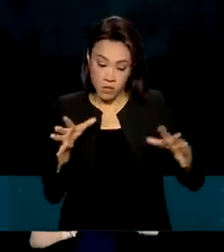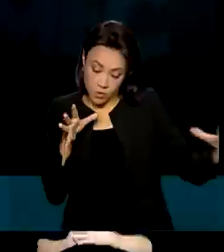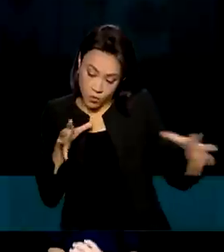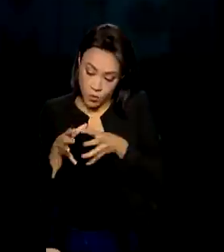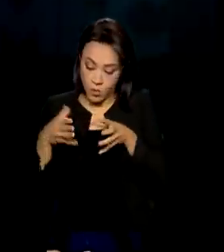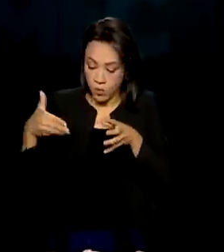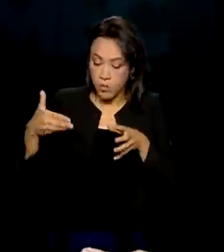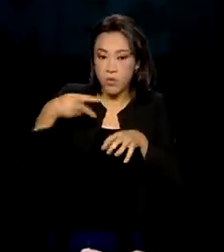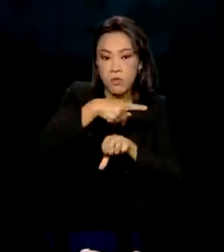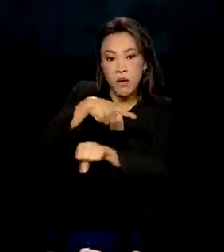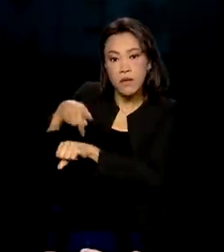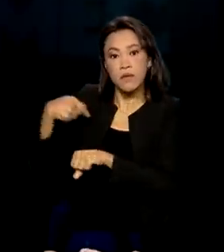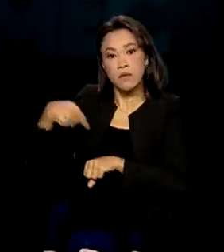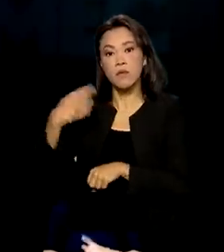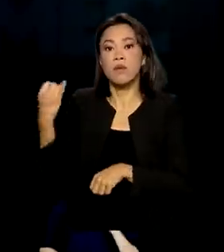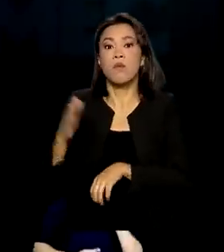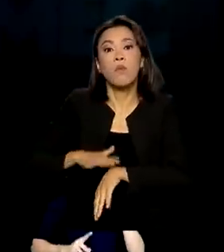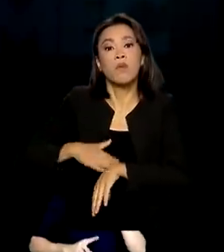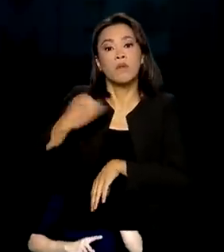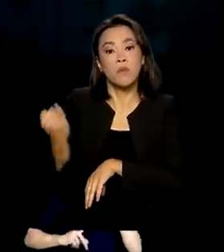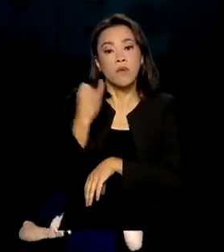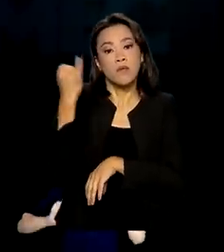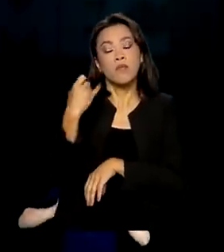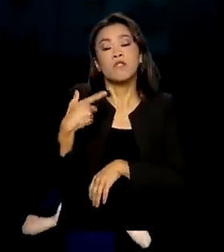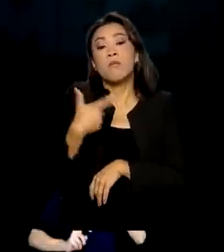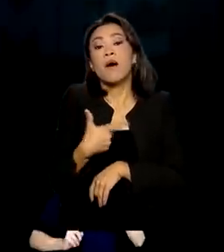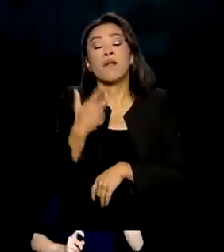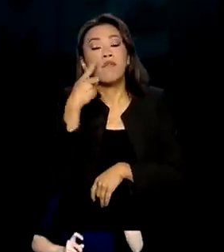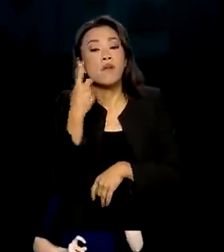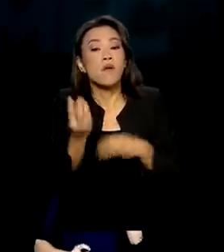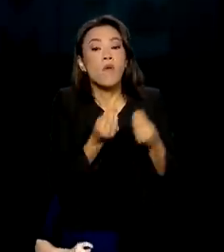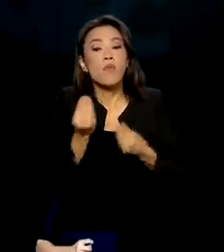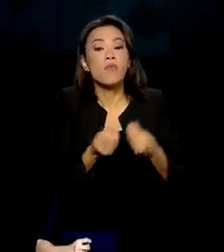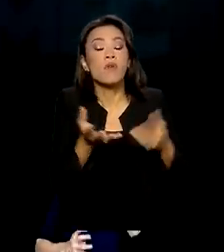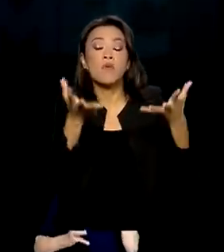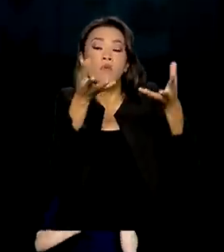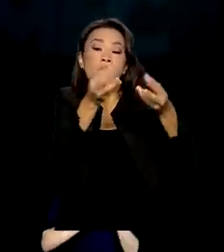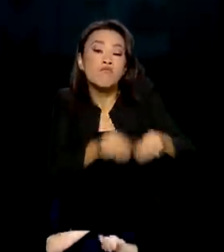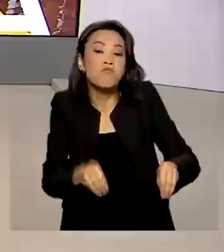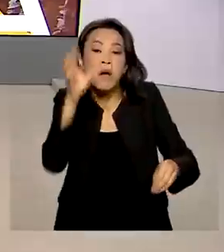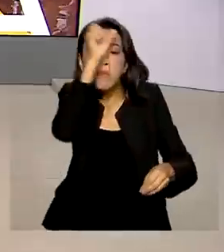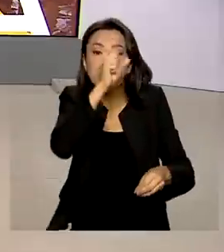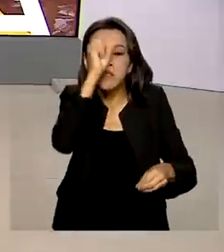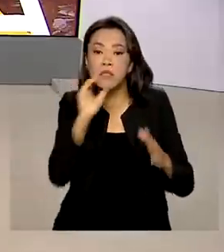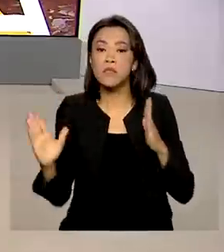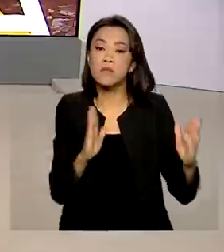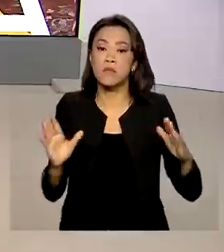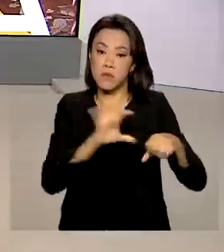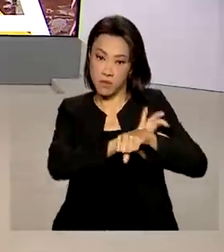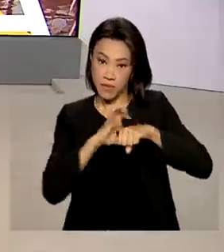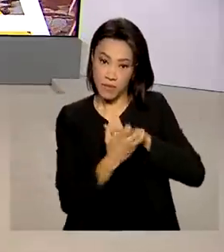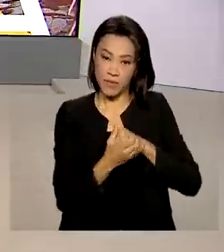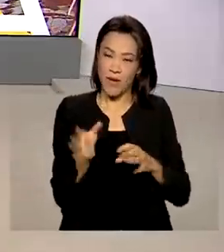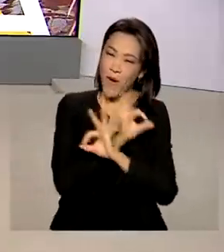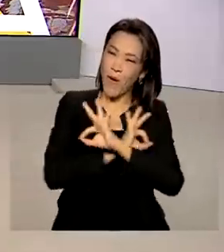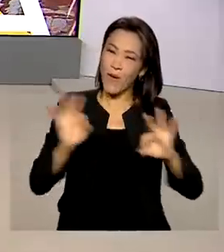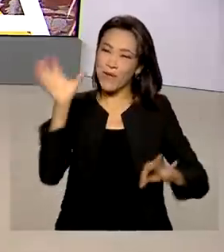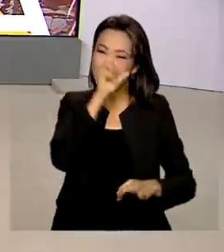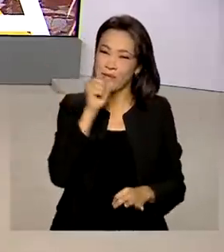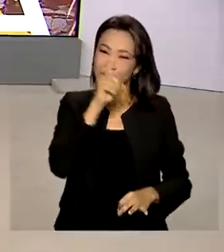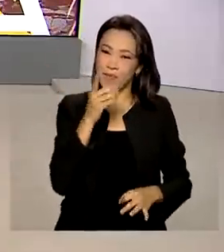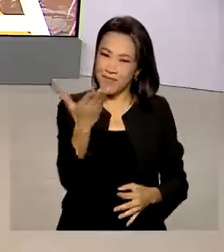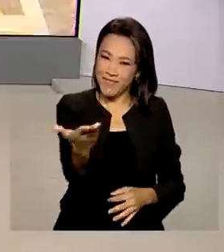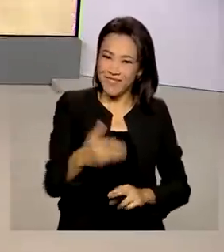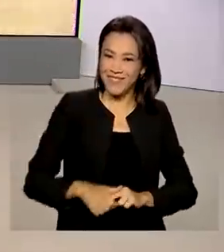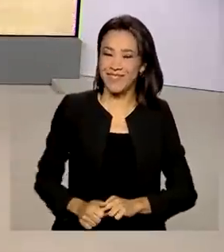visa a recuperação das aprendizagens perdidas durante o processo da pandemia. Um ótimo fim de semana para